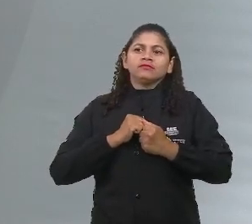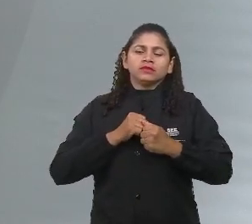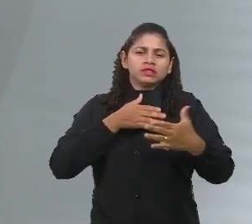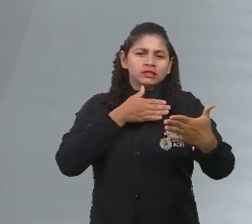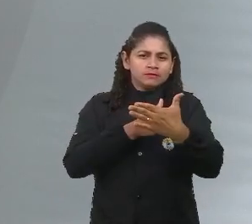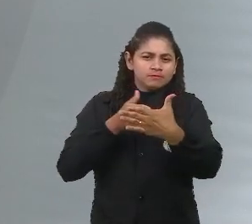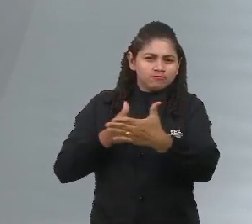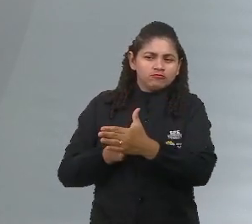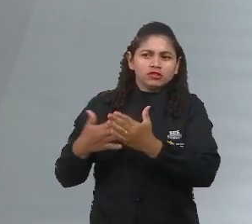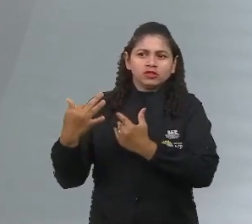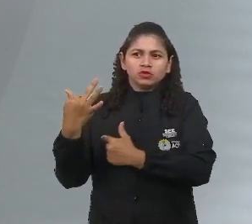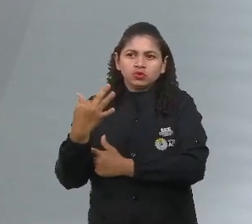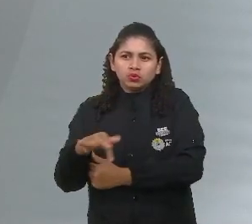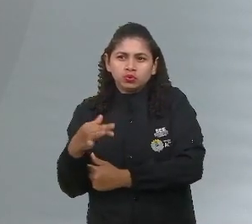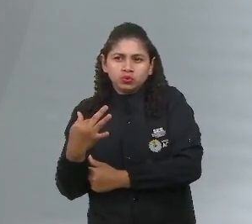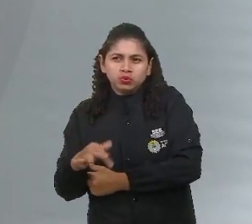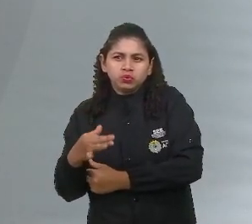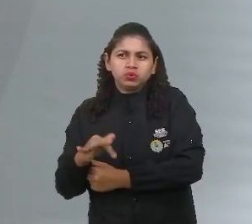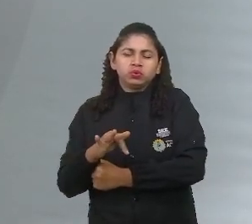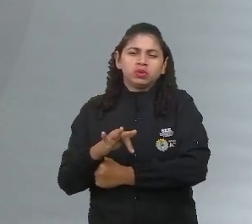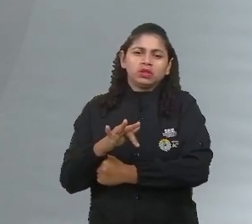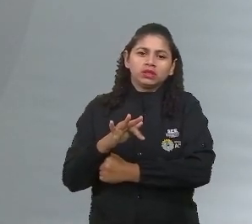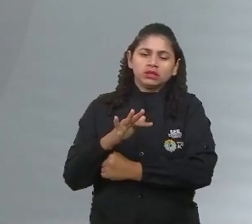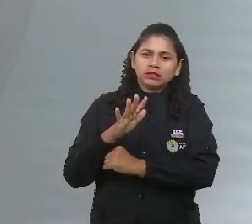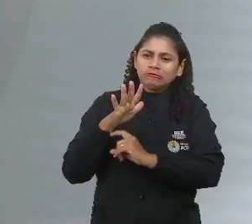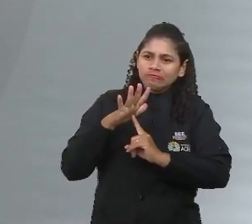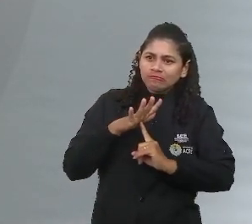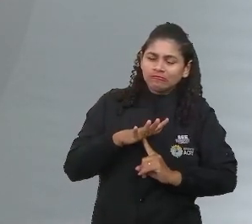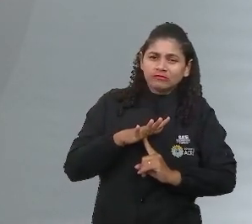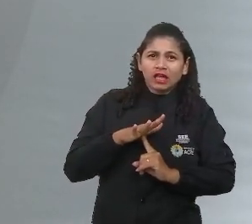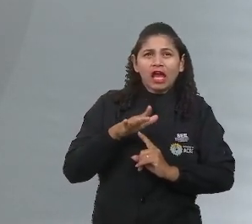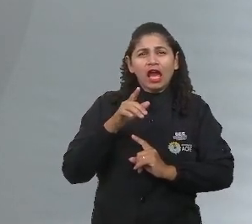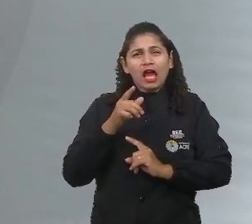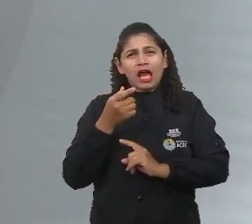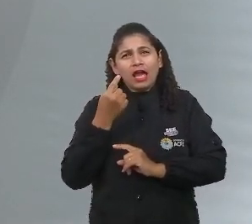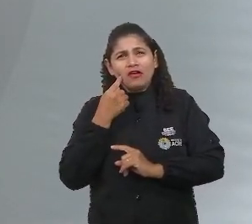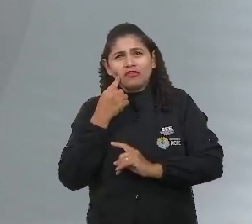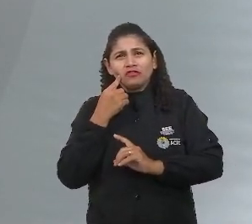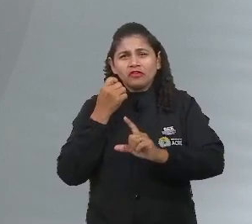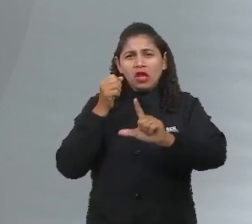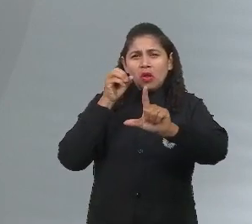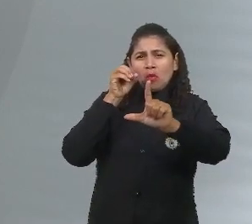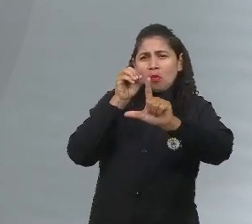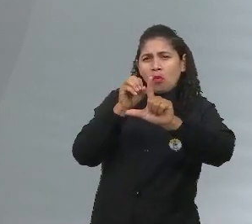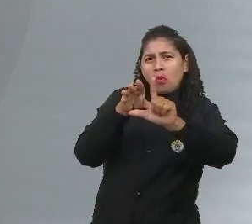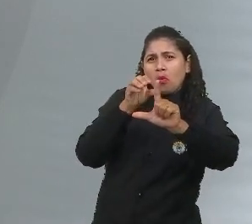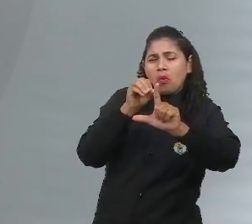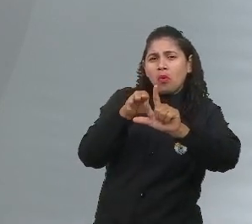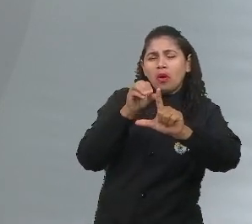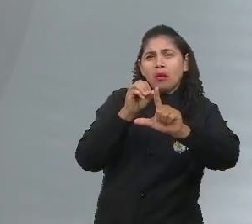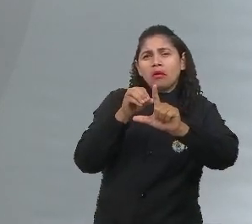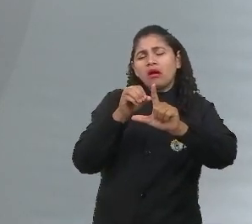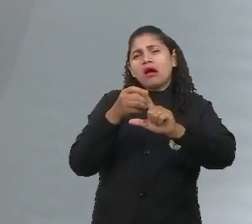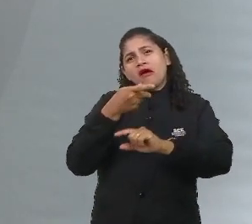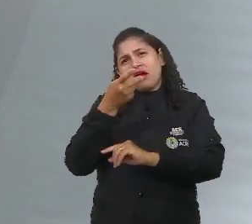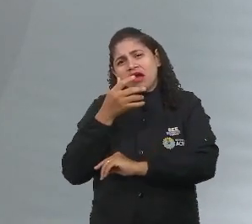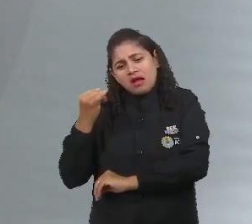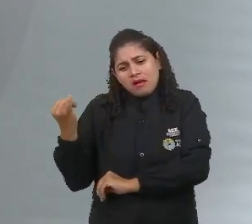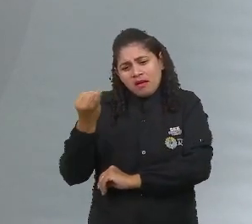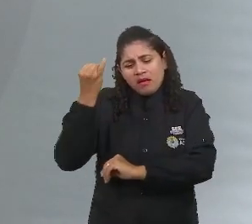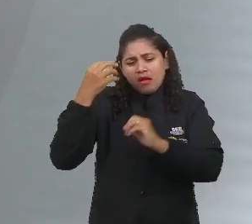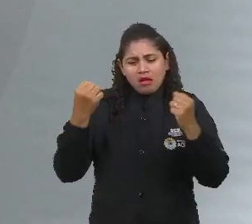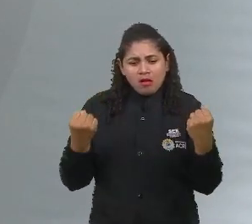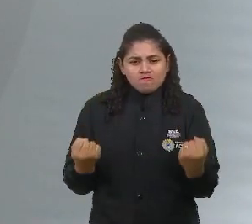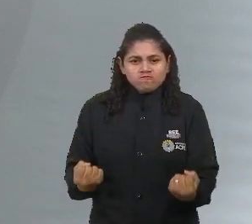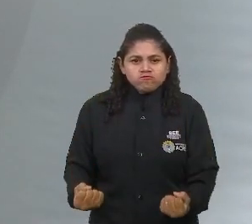vai desenvolver. Ah, eu vi uma blogueira, influencer, que disse que era muito importante fazer cross. Aí eu